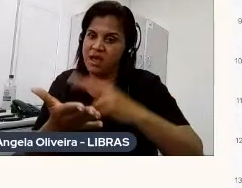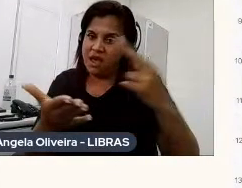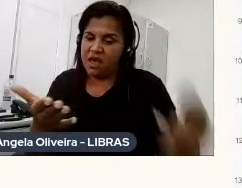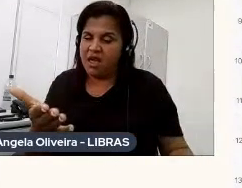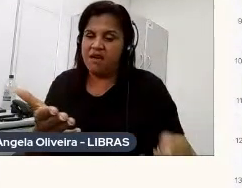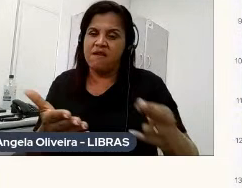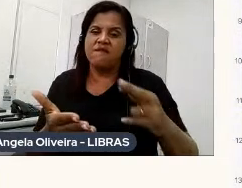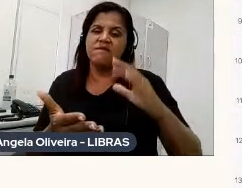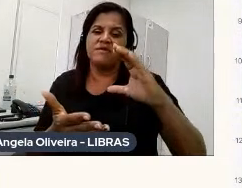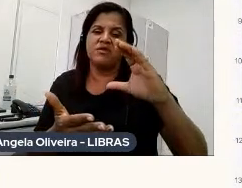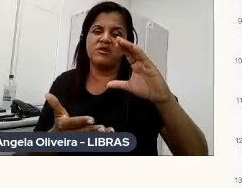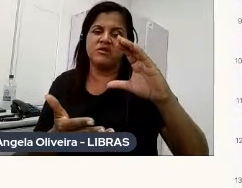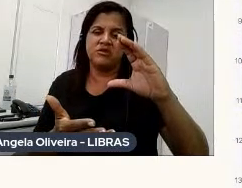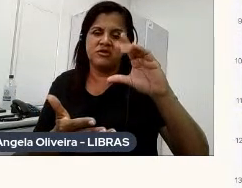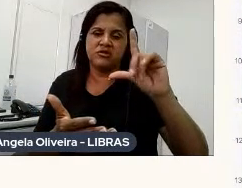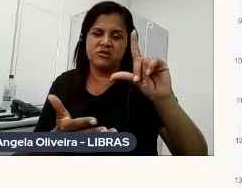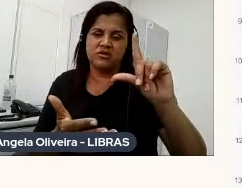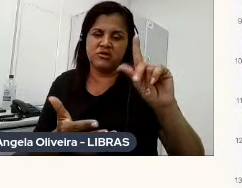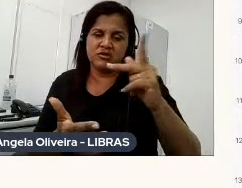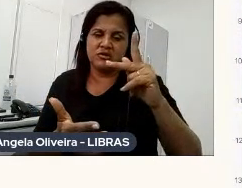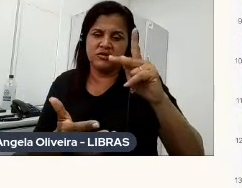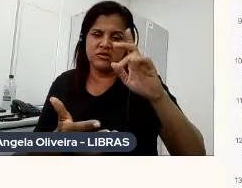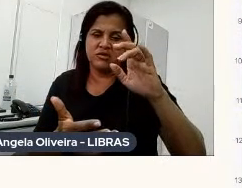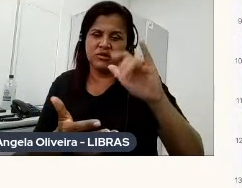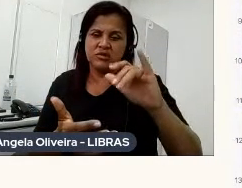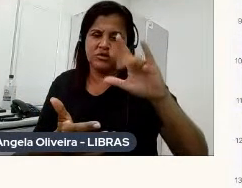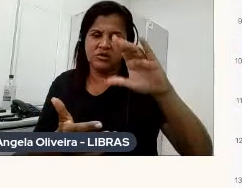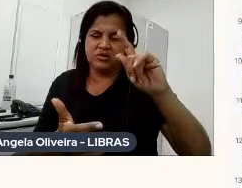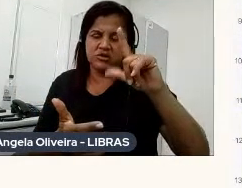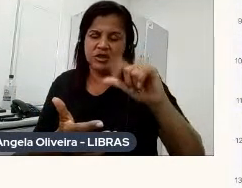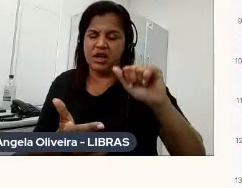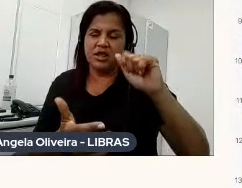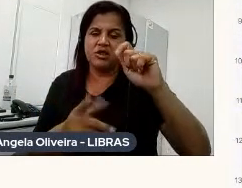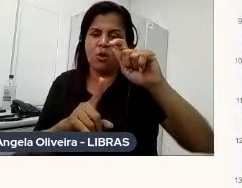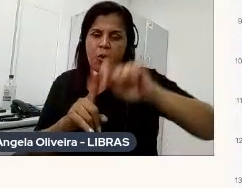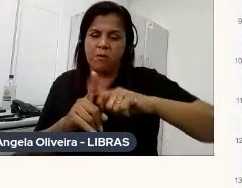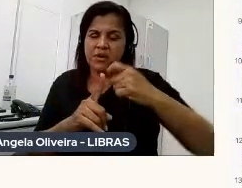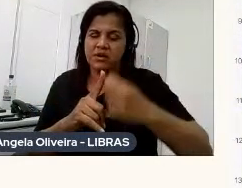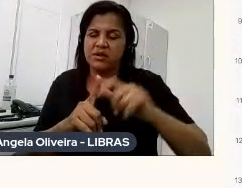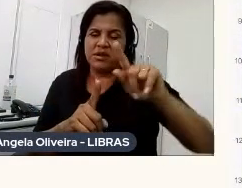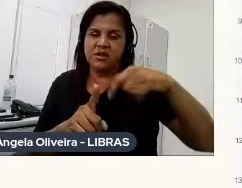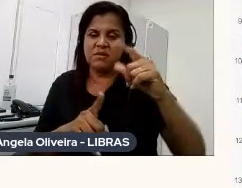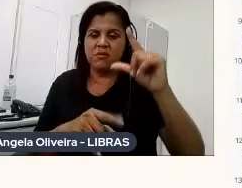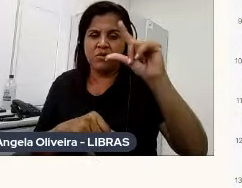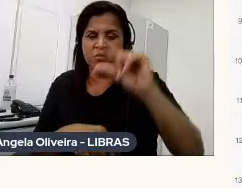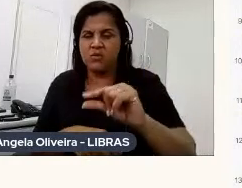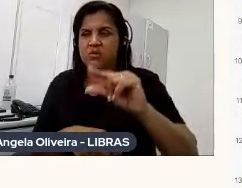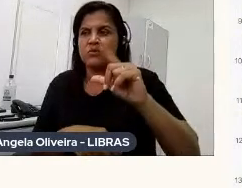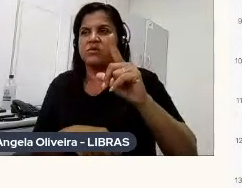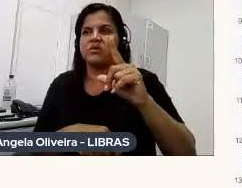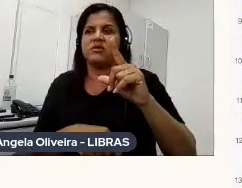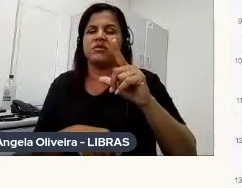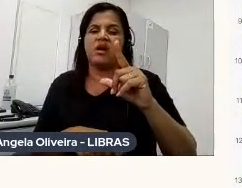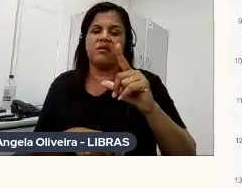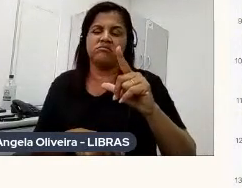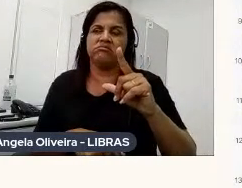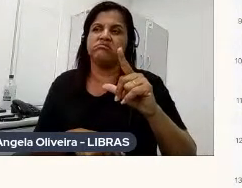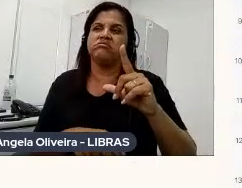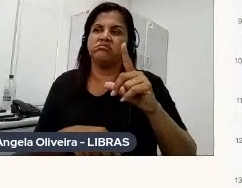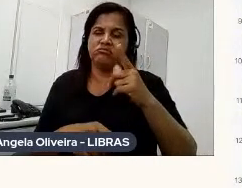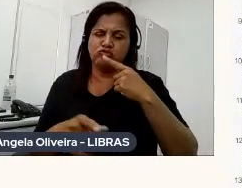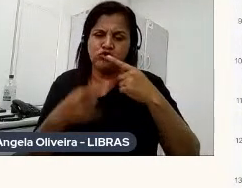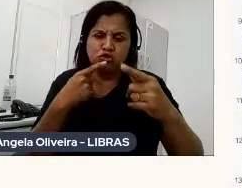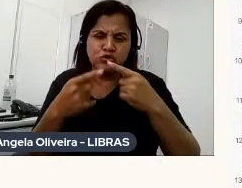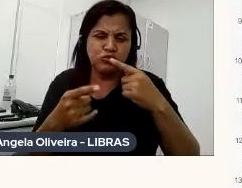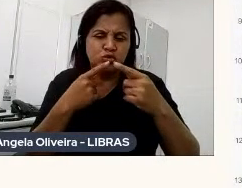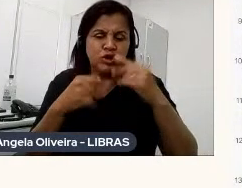e também fiz o Bob Cuspe, que é trazer o Angeli e discutir com ele esse momento atual, ele em crise